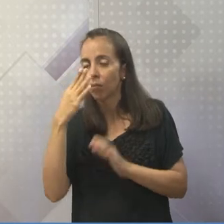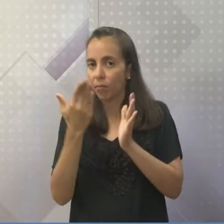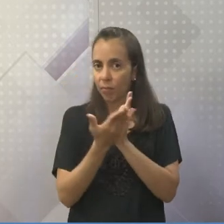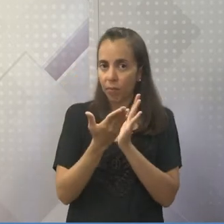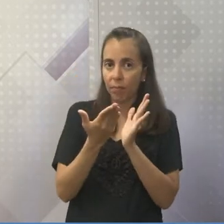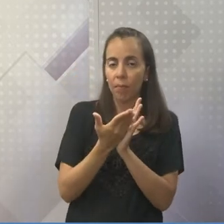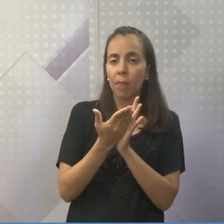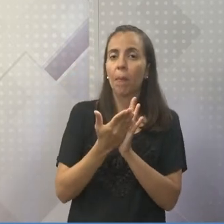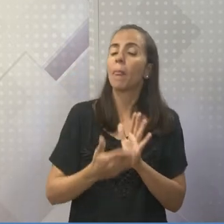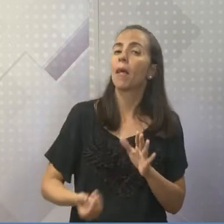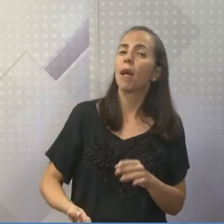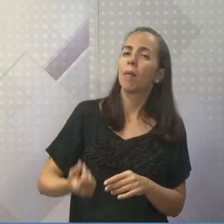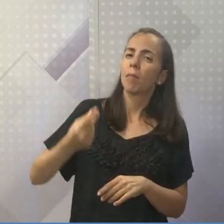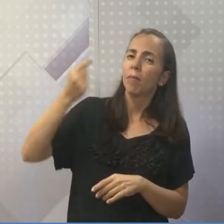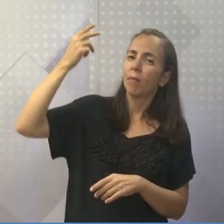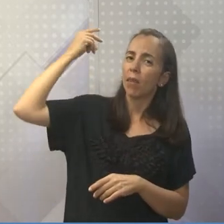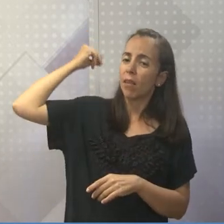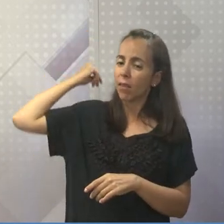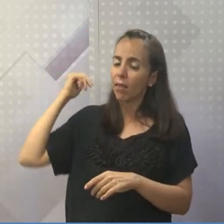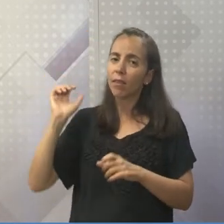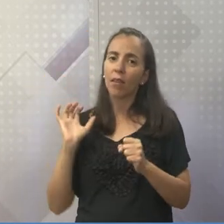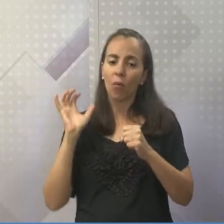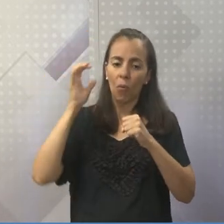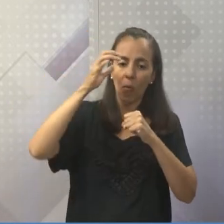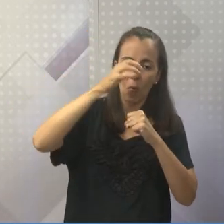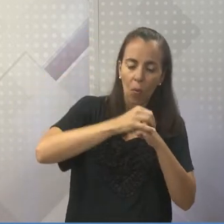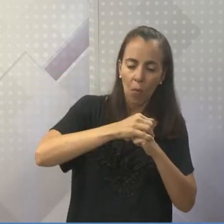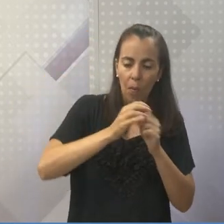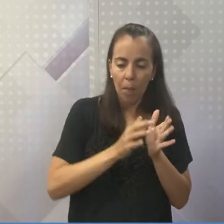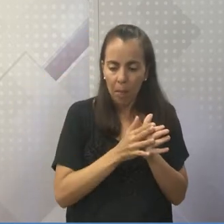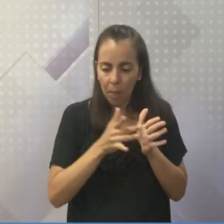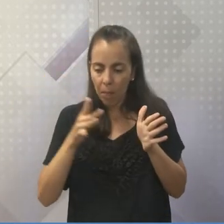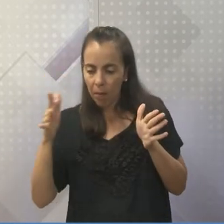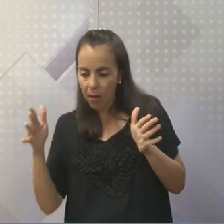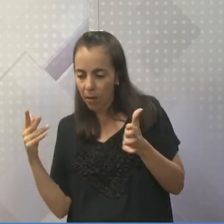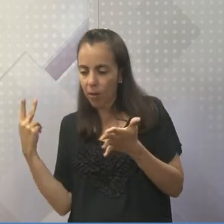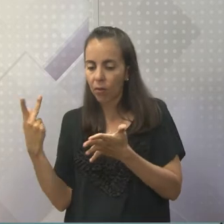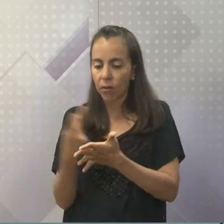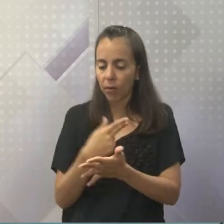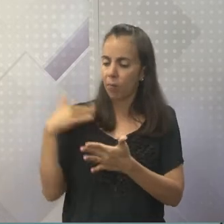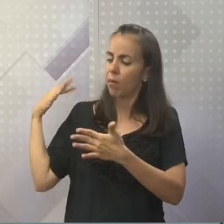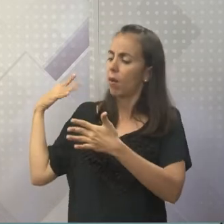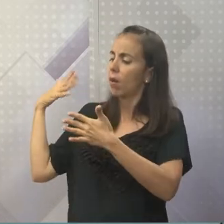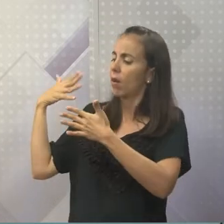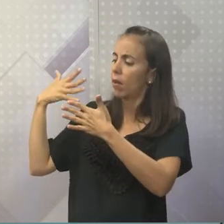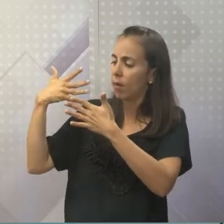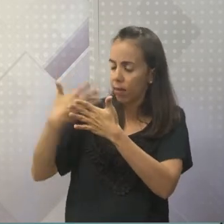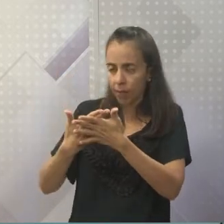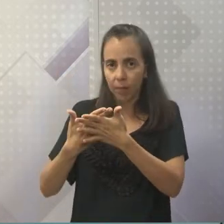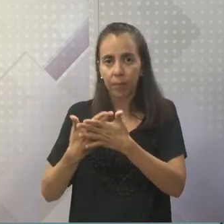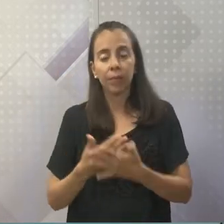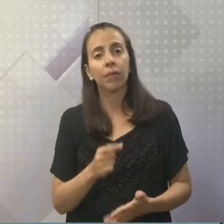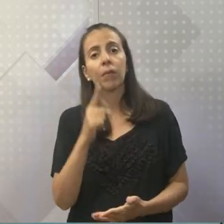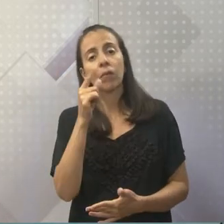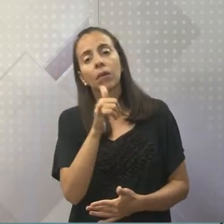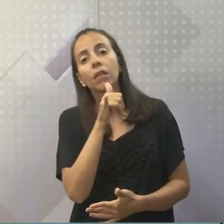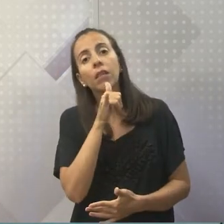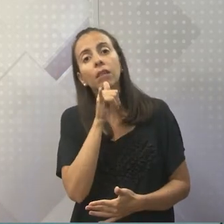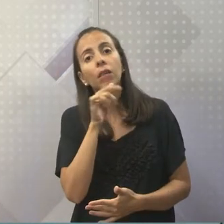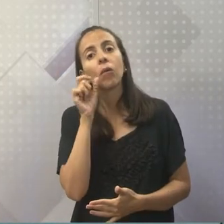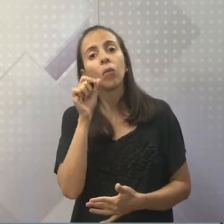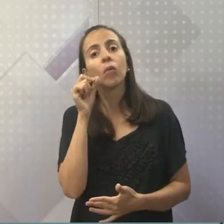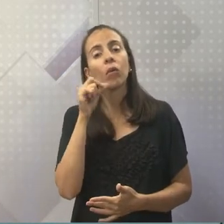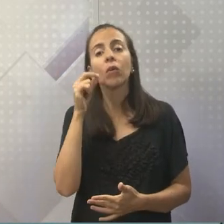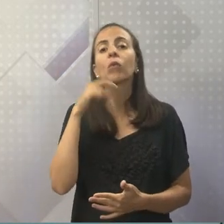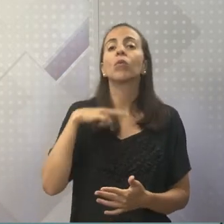da época da colonização, de todas as coisas que já aconteceram no nosso país. Um exemplo bem importante é justamente o